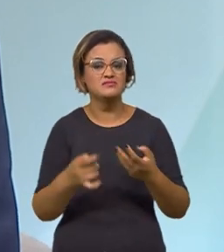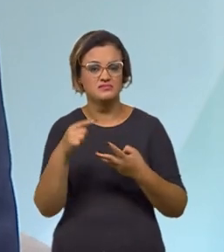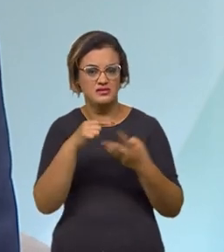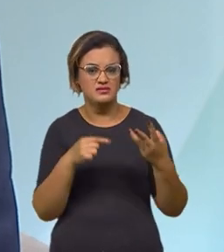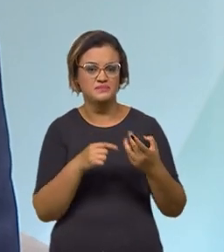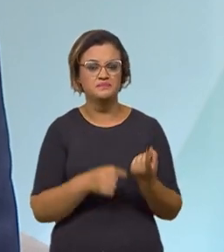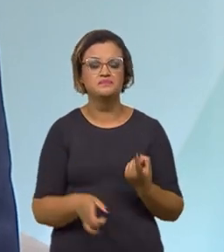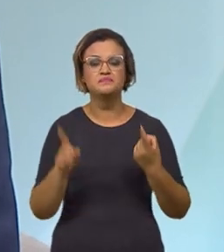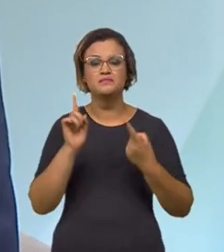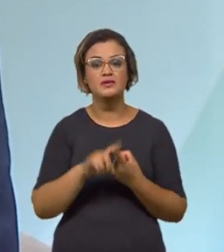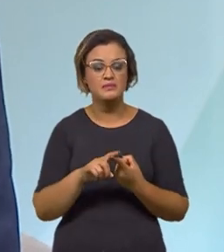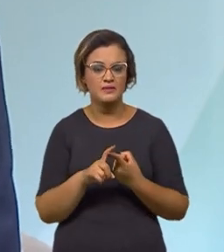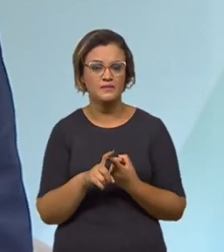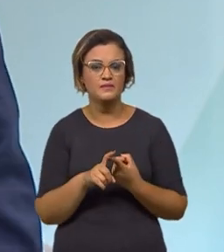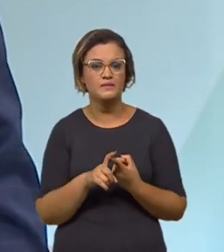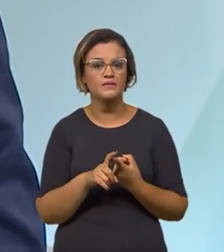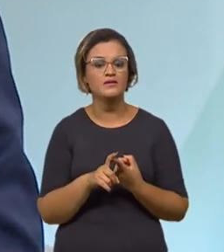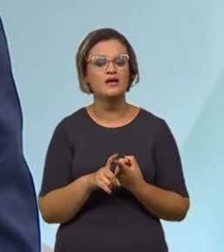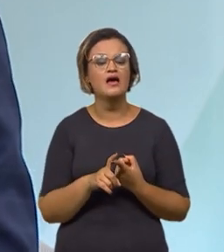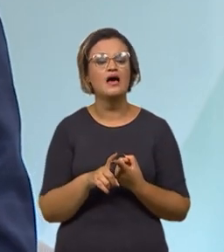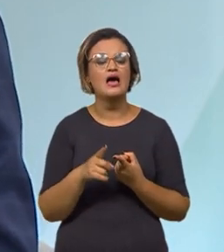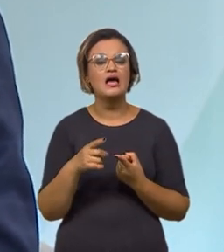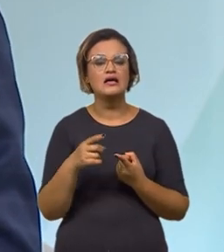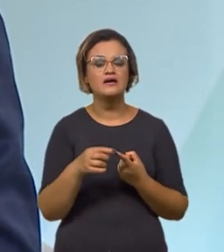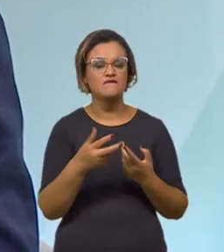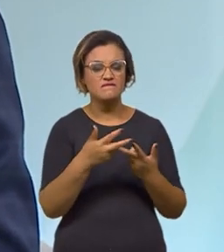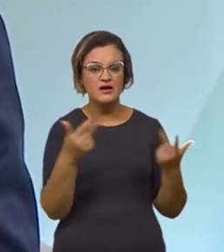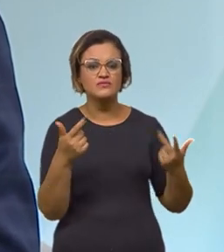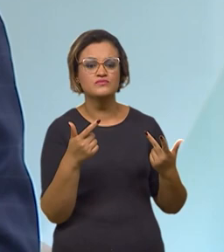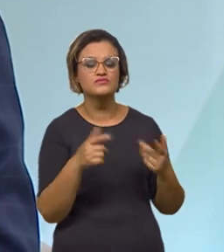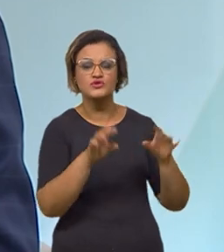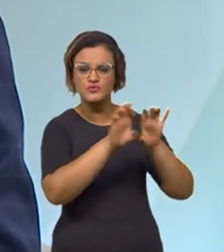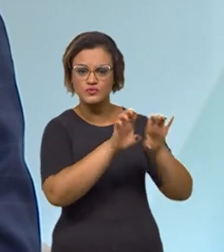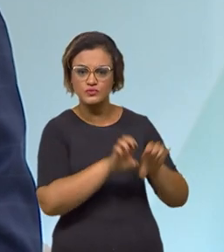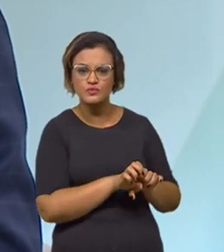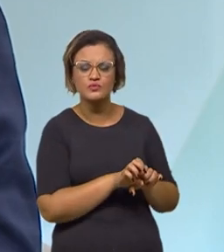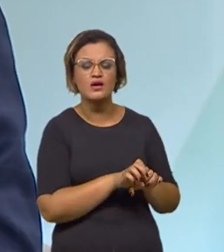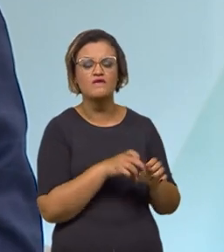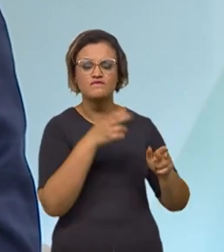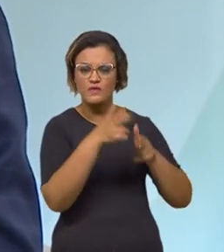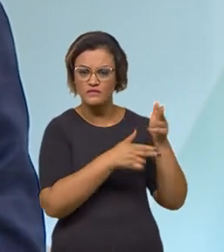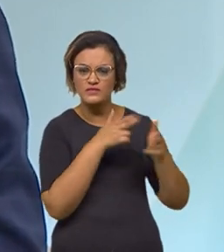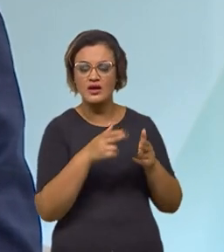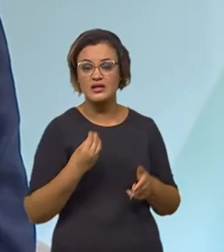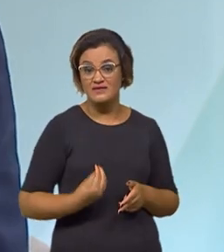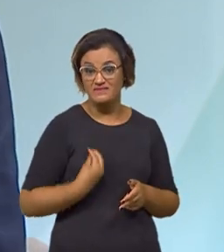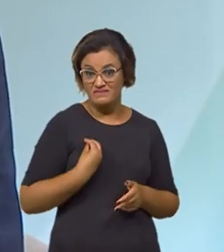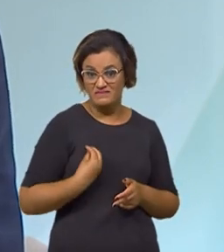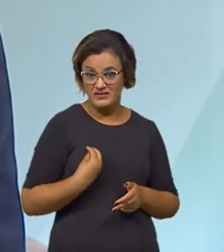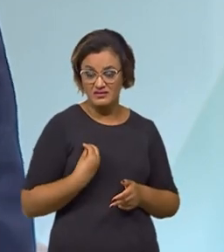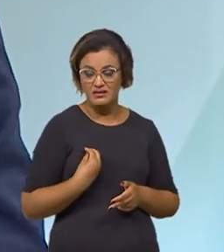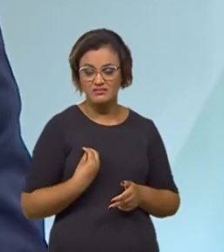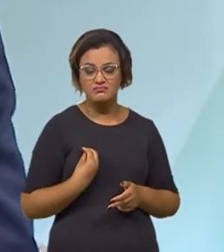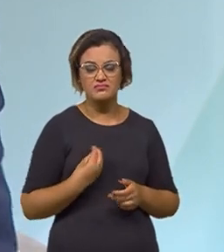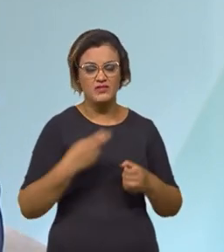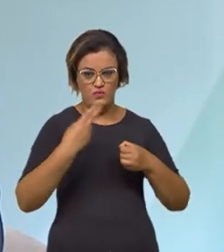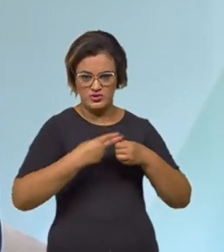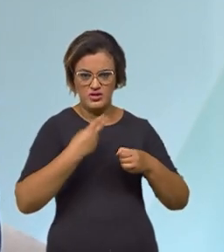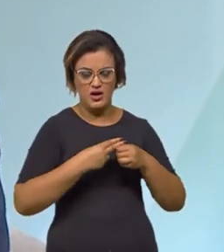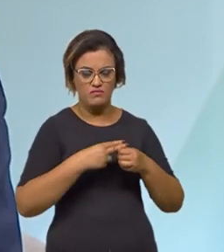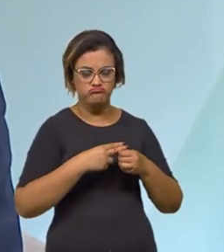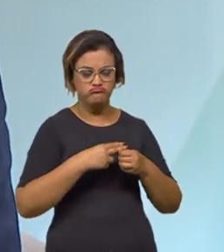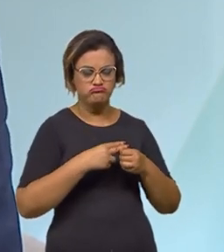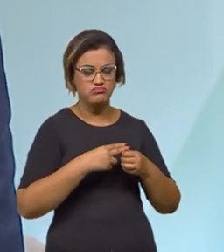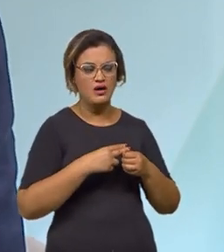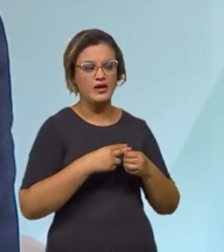perna desse tripé é justamente transferir os ativos de infraestrutura ferroviária que estavam sobre a posse da União para o setor